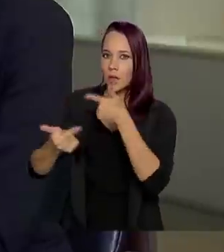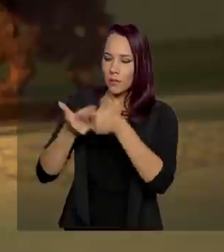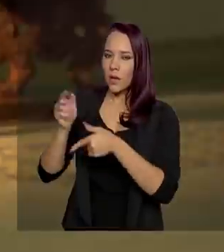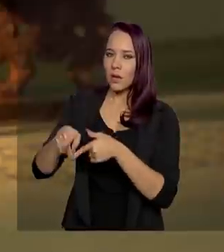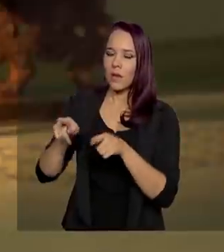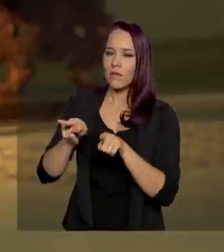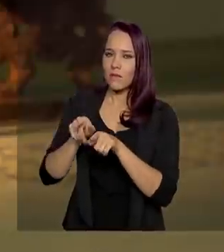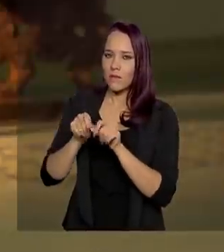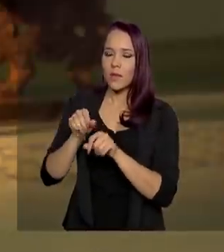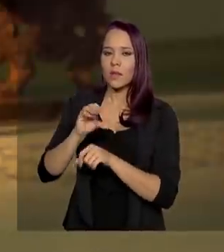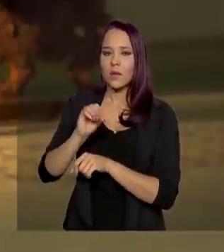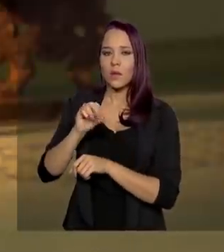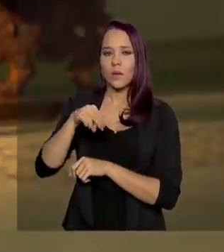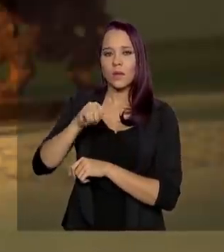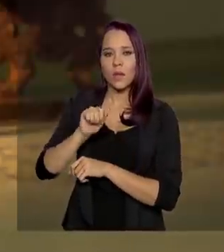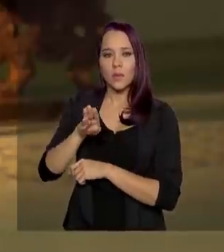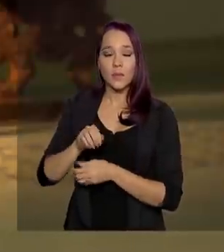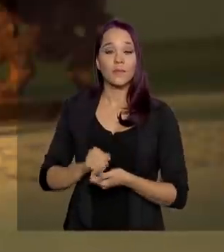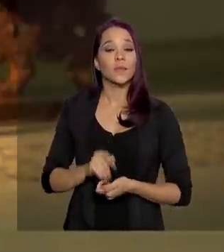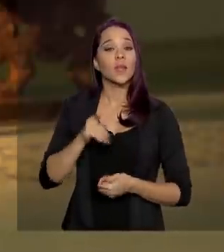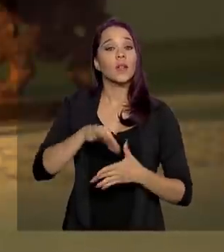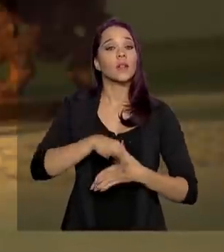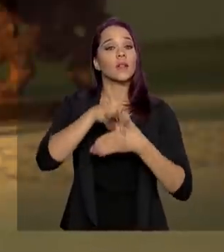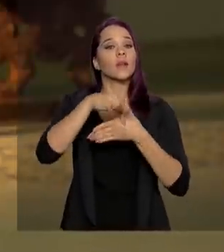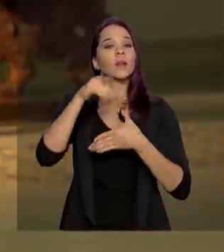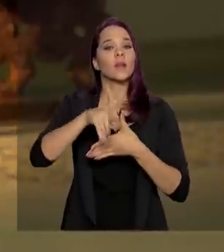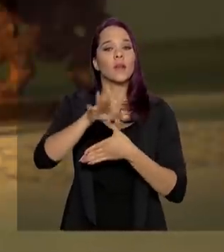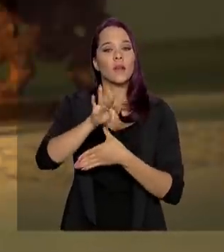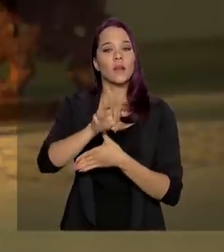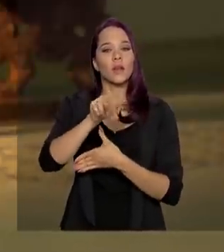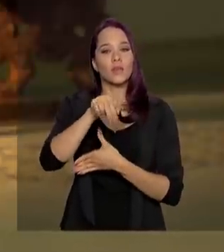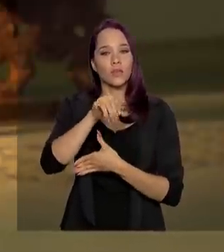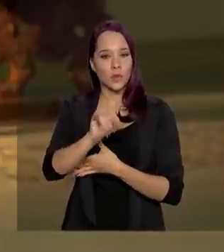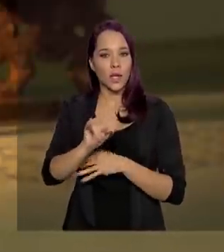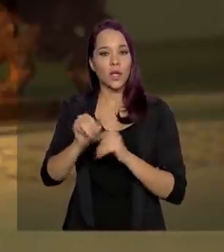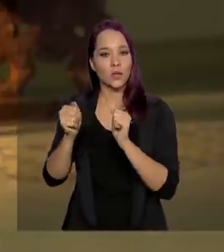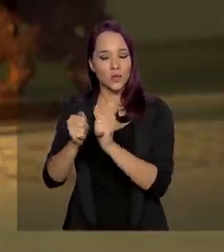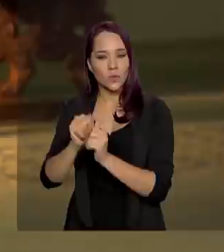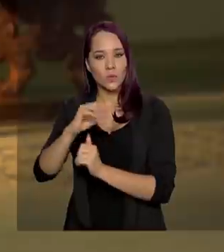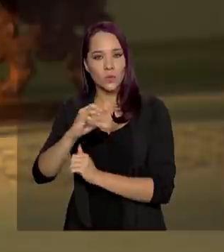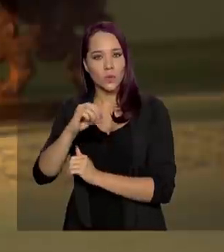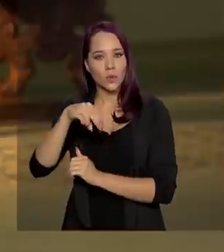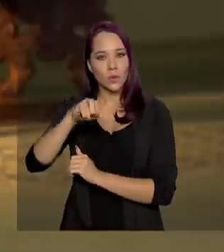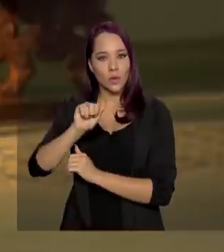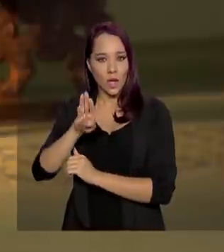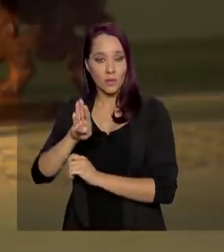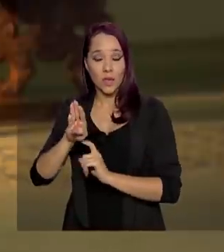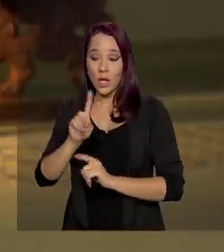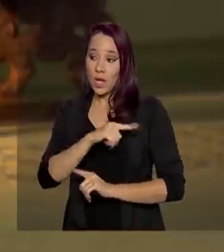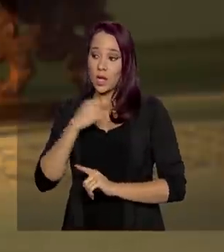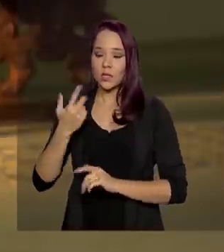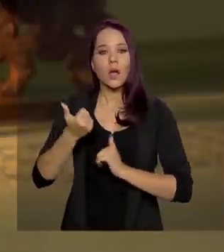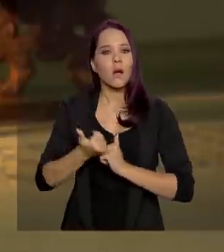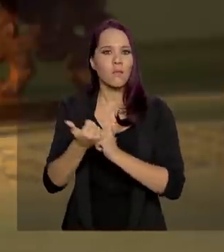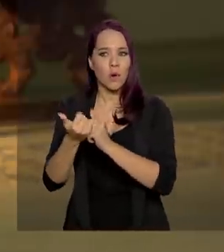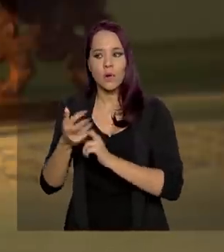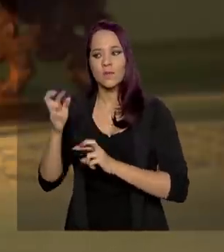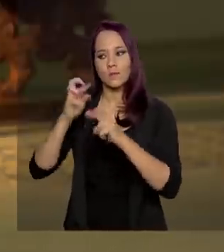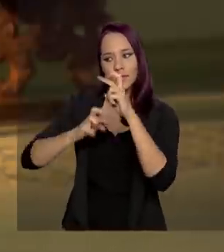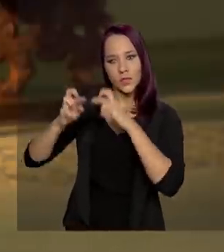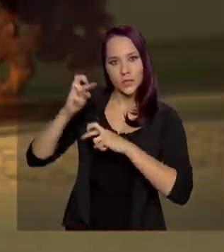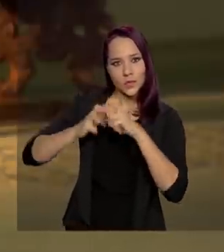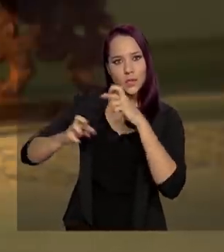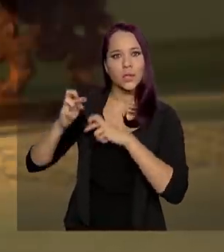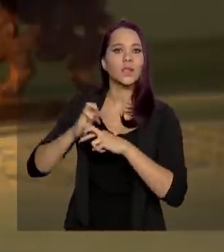Conab, inclusive. Hoje, quem está liderando esse movimento é a FUNAI, Ministério da Cidadania, da Conab. Nós vamos em apoio, fazendo a vigilância e